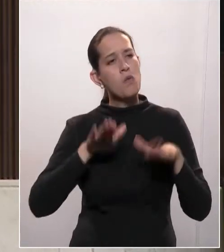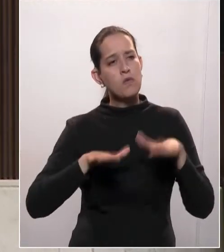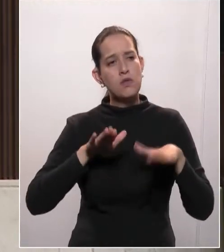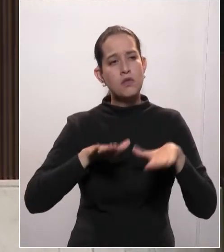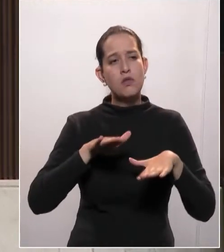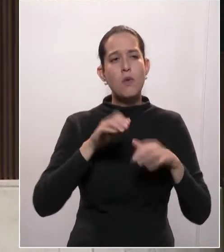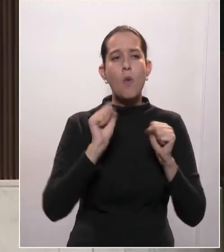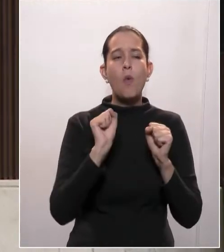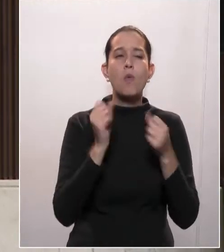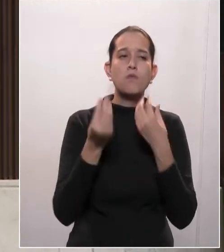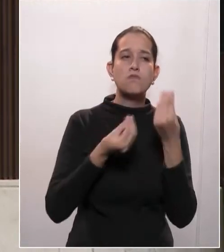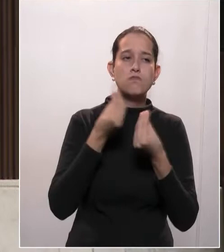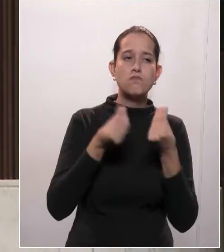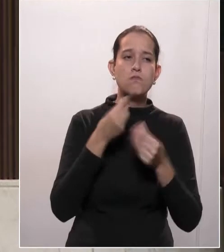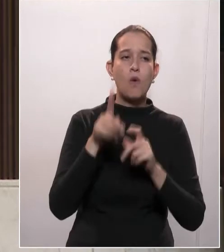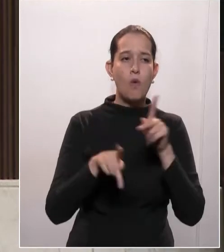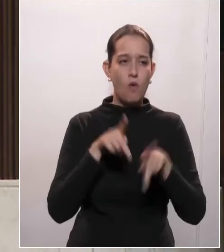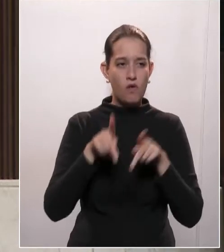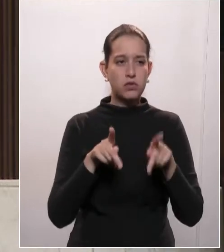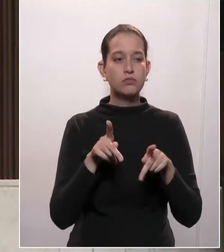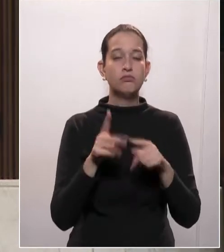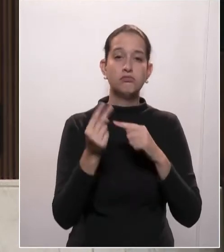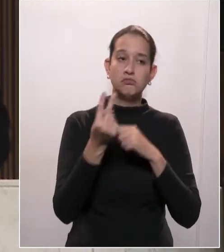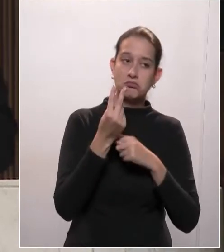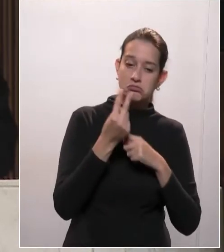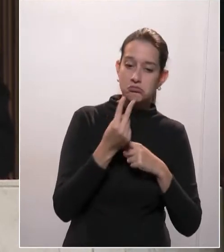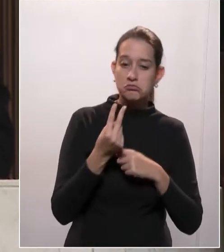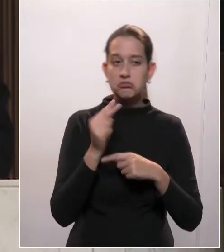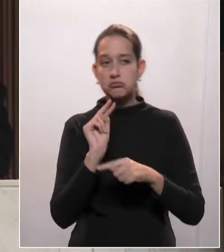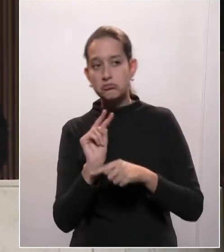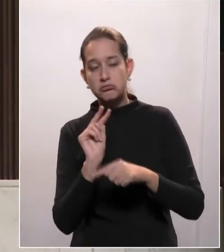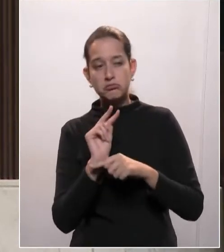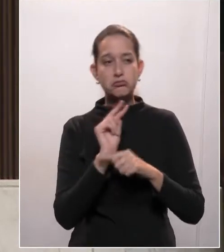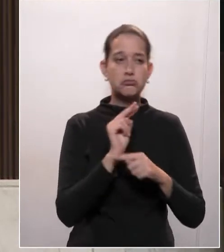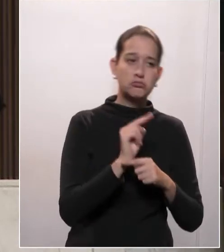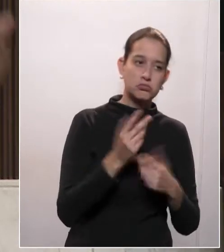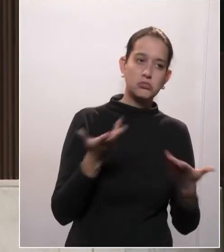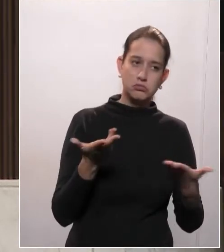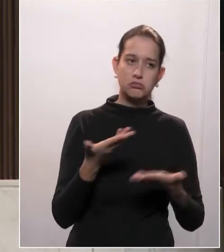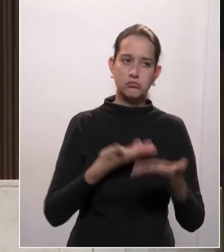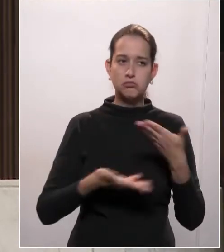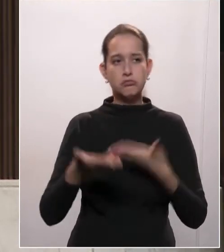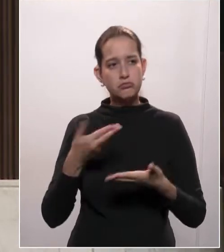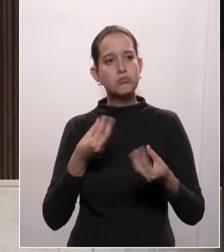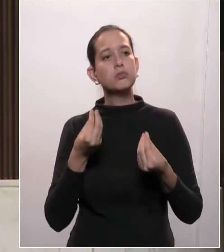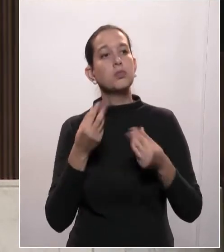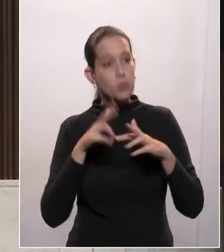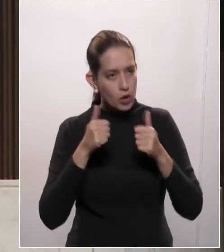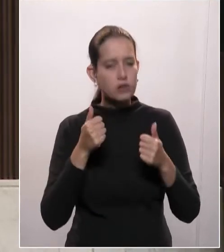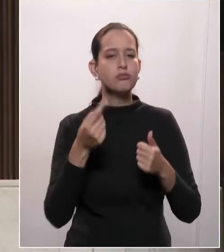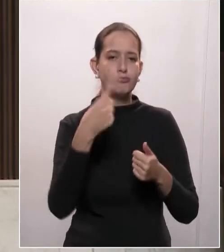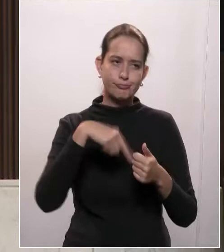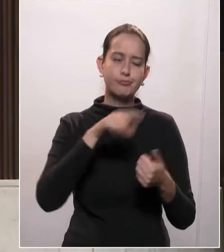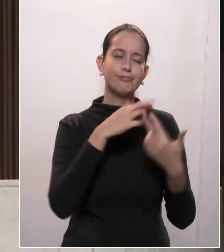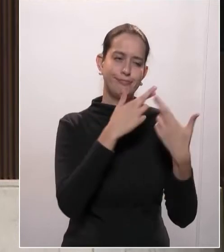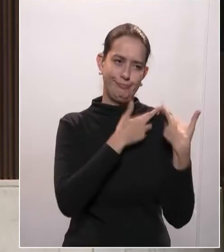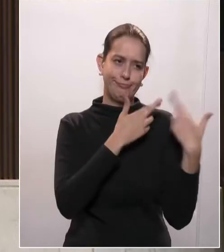é aí que precisamos atuar. Por isso, eu quero cumprimentar a mesa diretora da Assembleia,